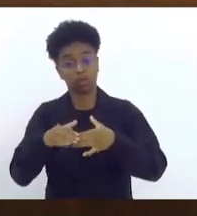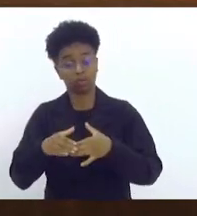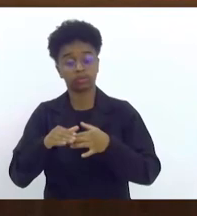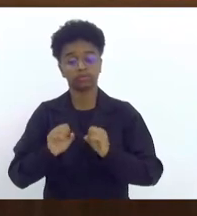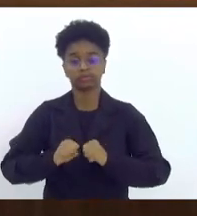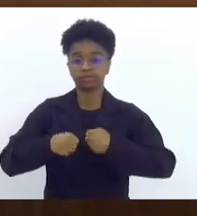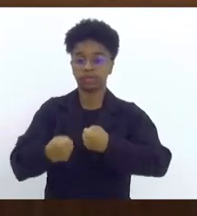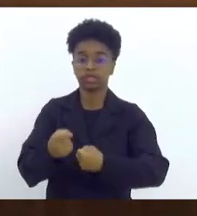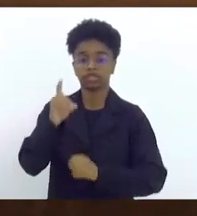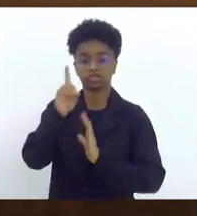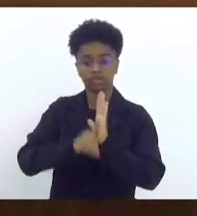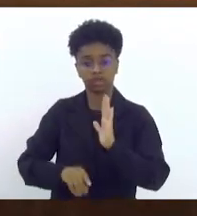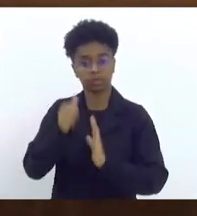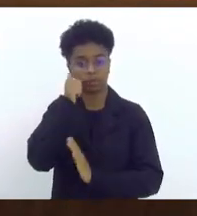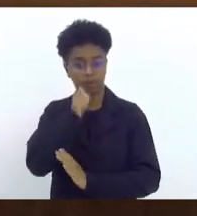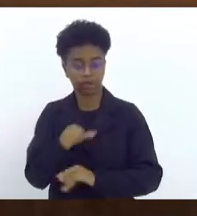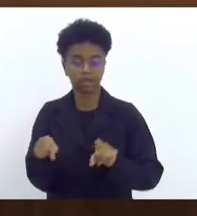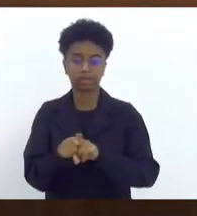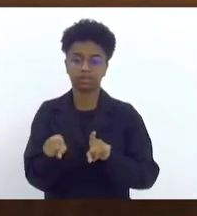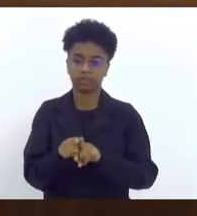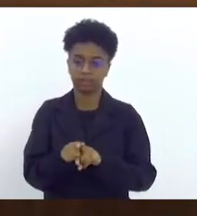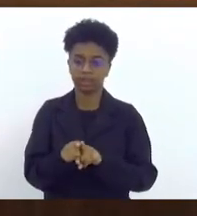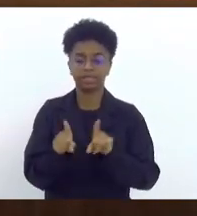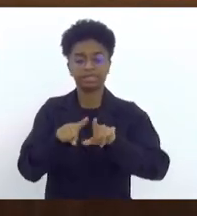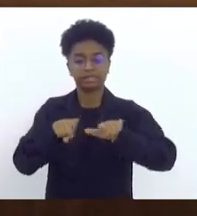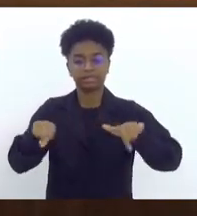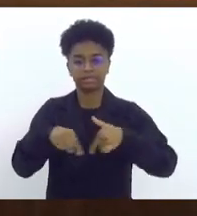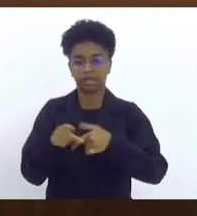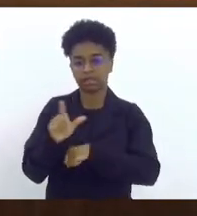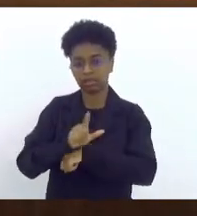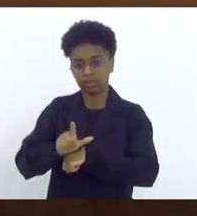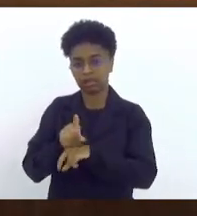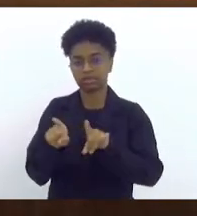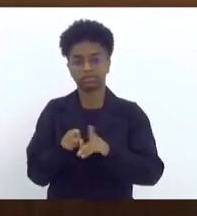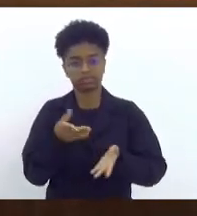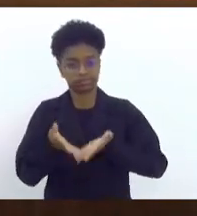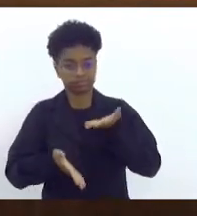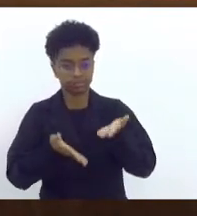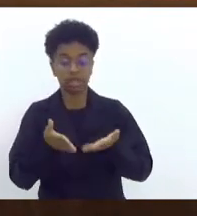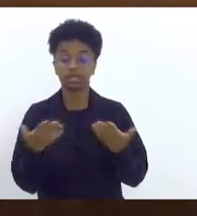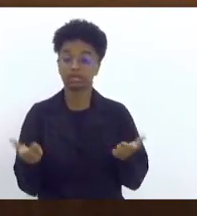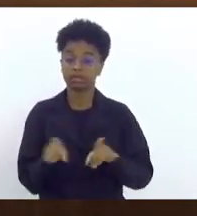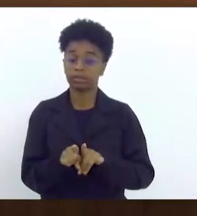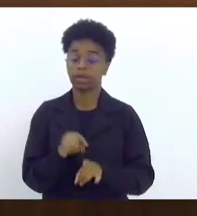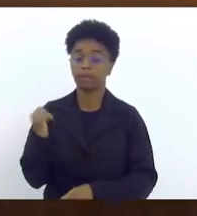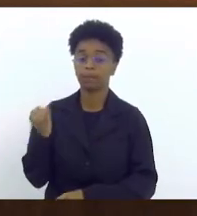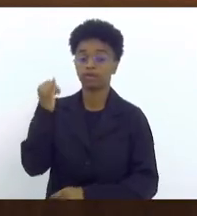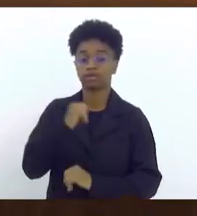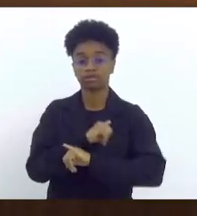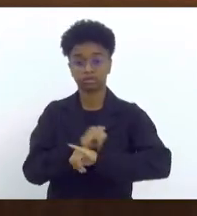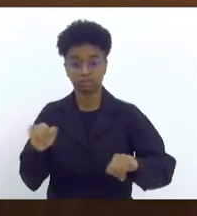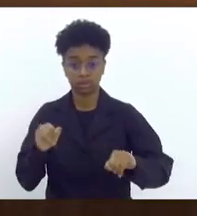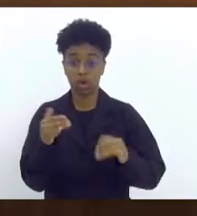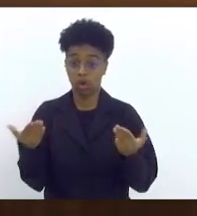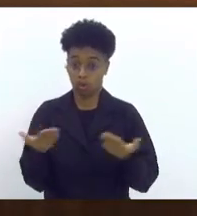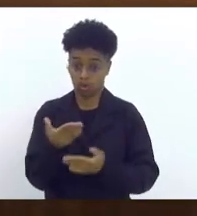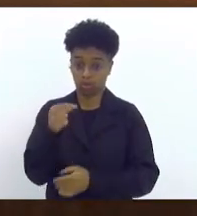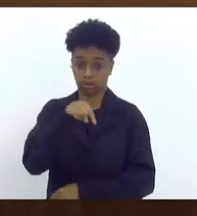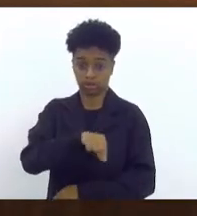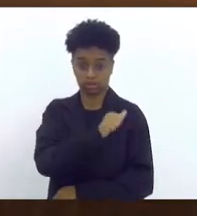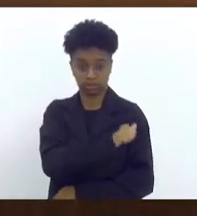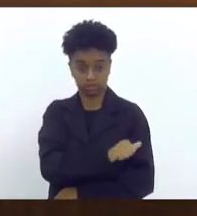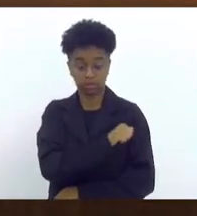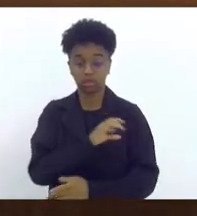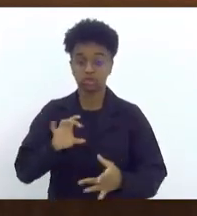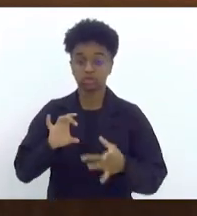dos Direitos da Mulher e também com a Sala Lilás e os seus atendimentos. Importante dizer que o Rio de Janeiro, hoje, junto